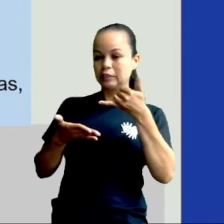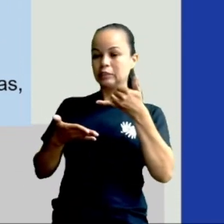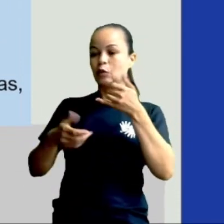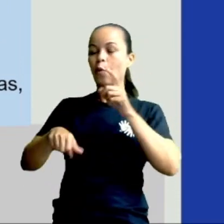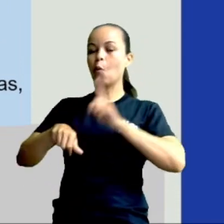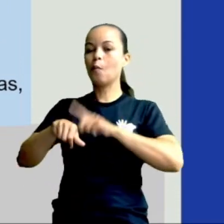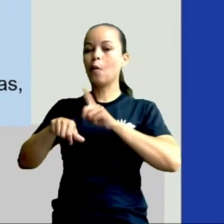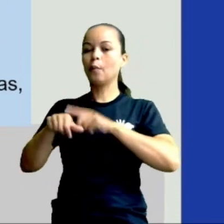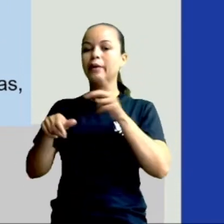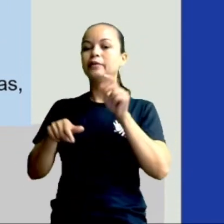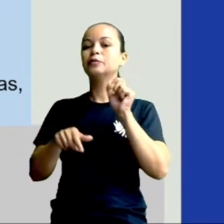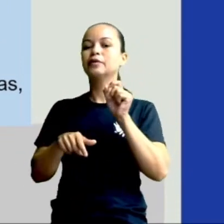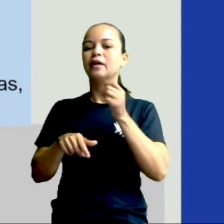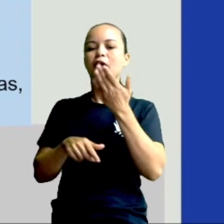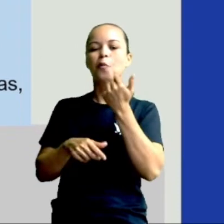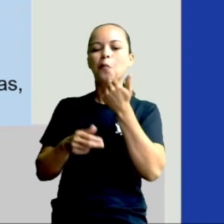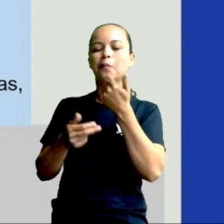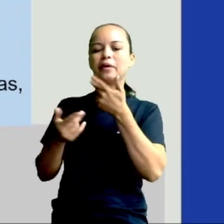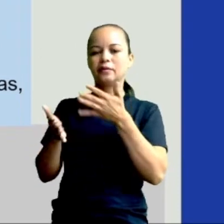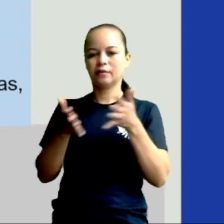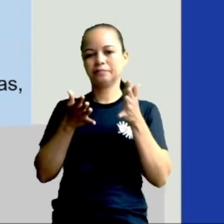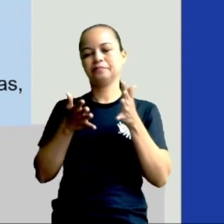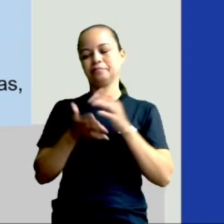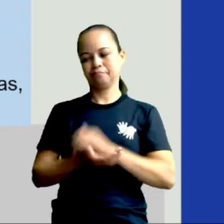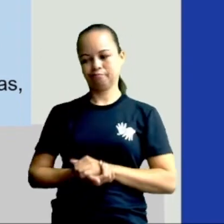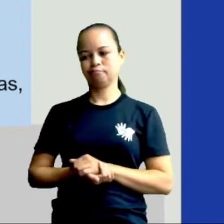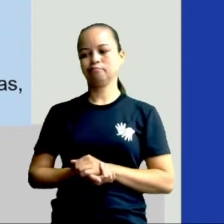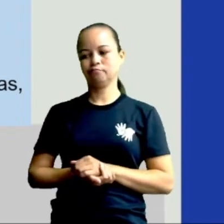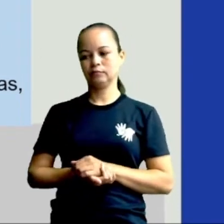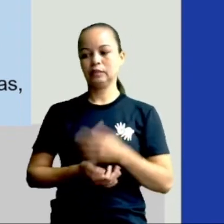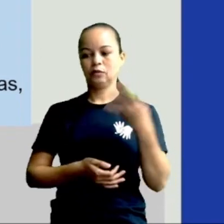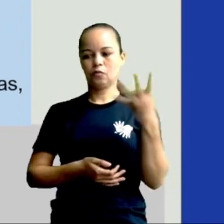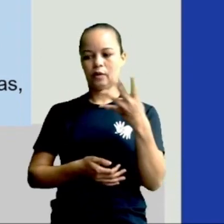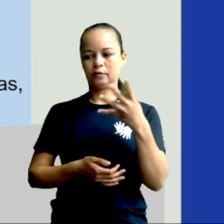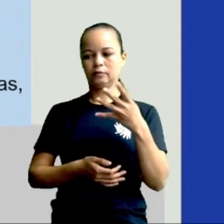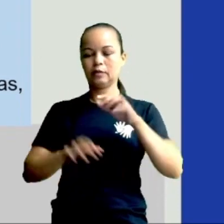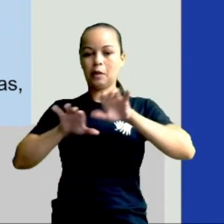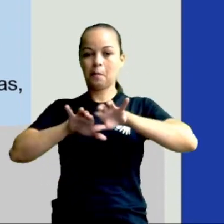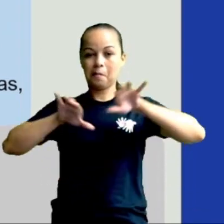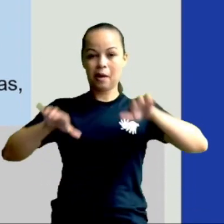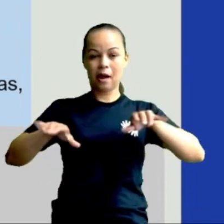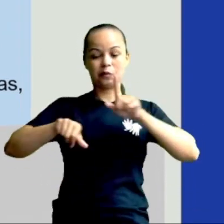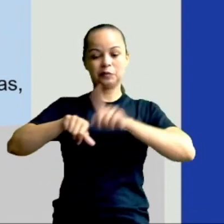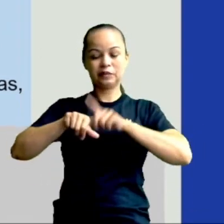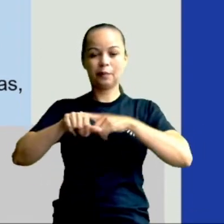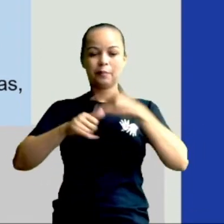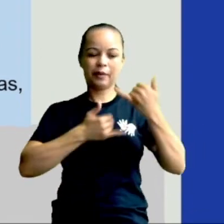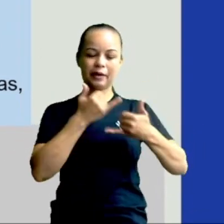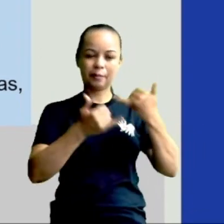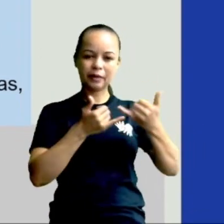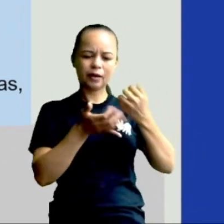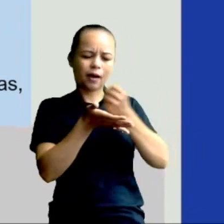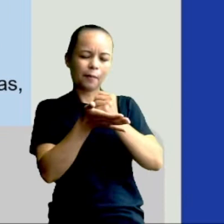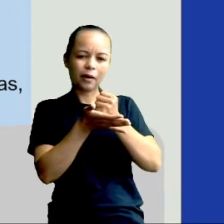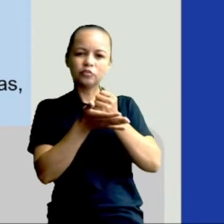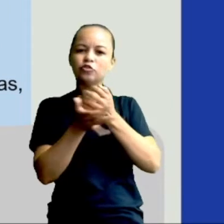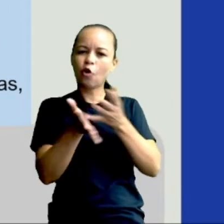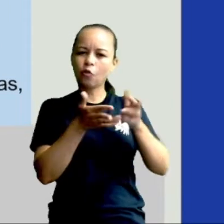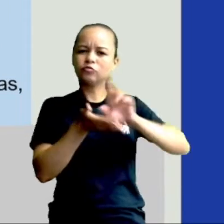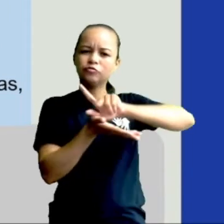as refeições. 4, separe um tempo para brincar com seus brinquedos ou jogos.